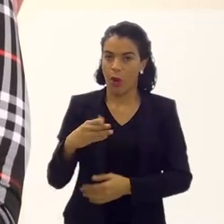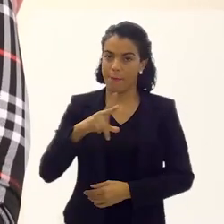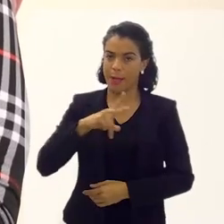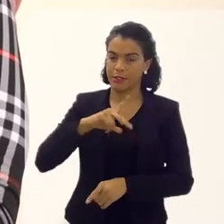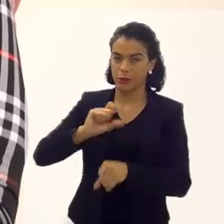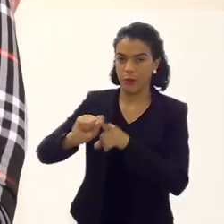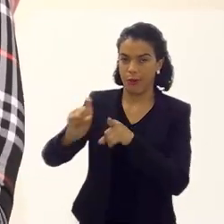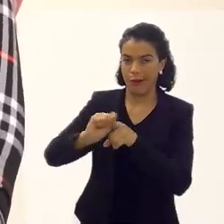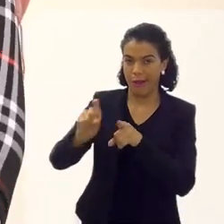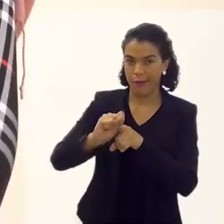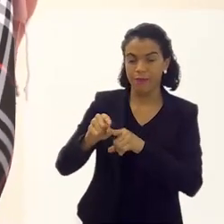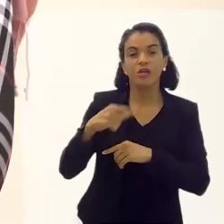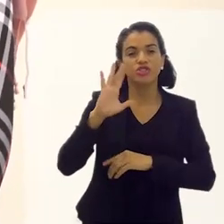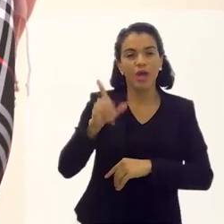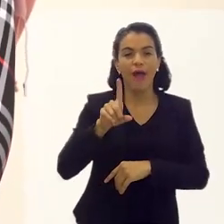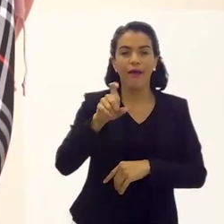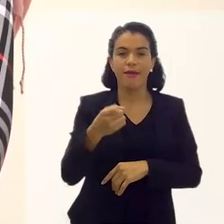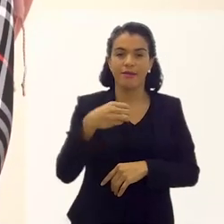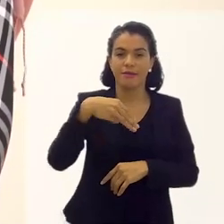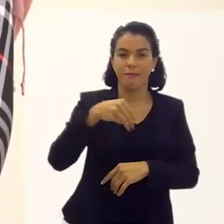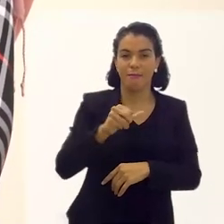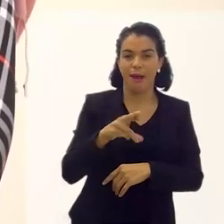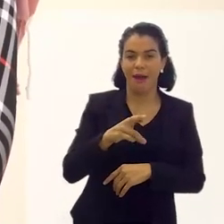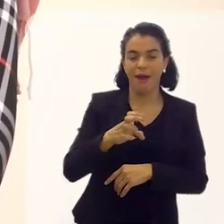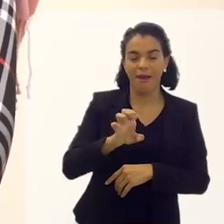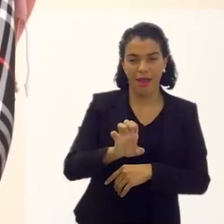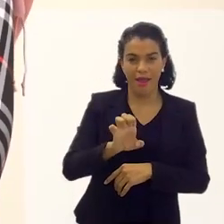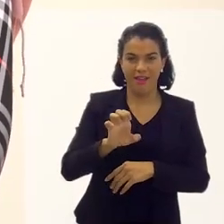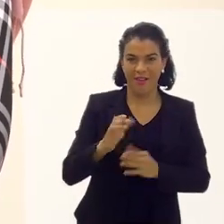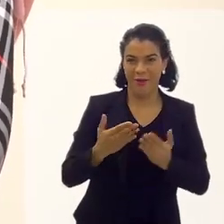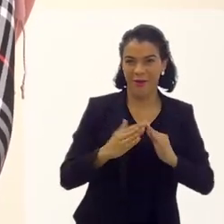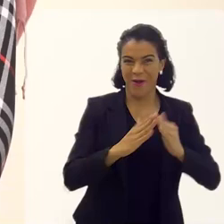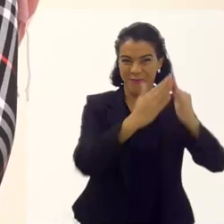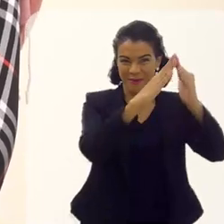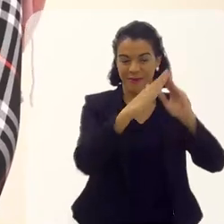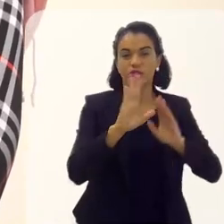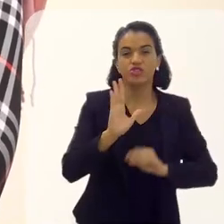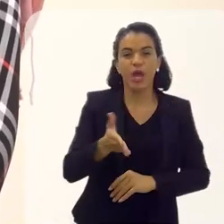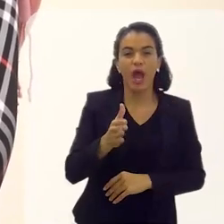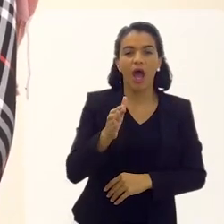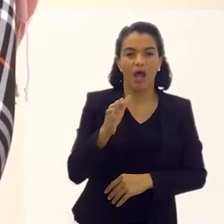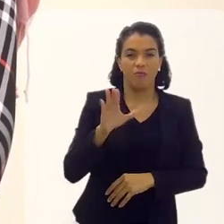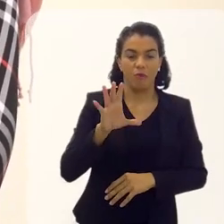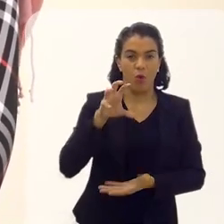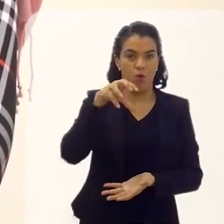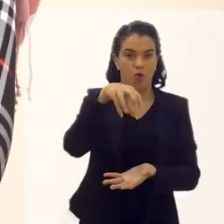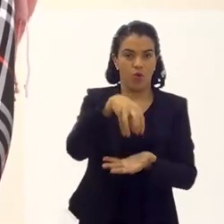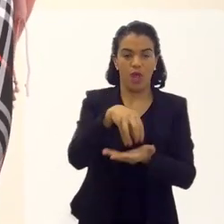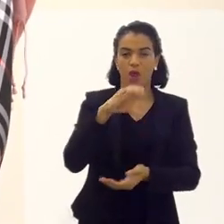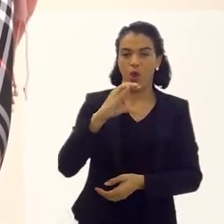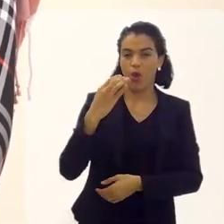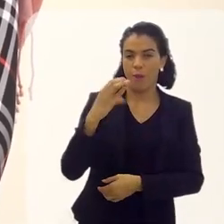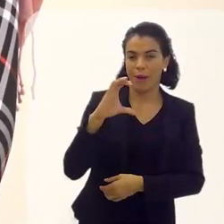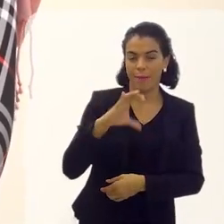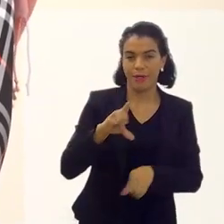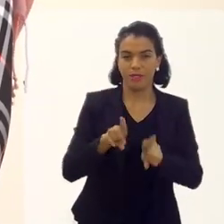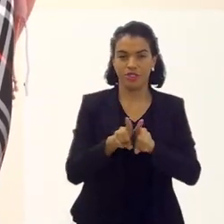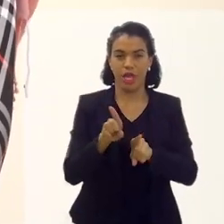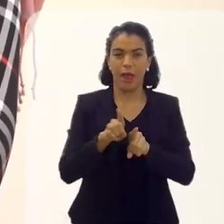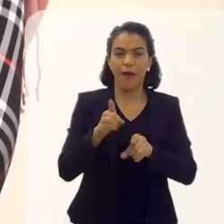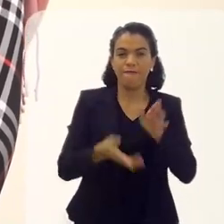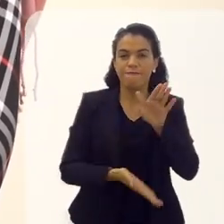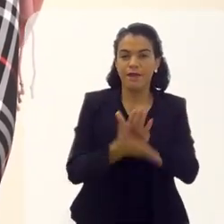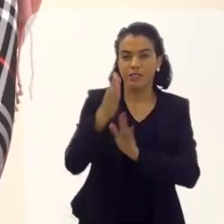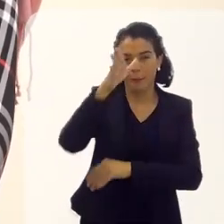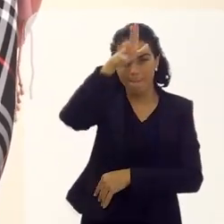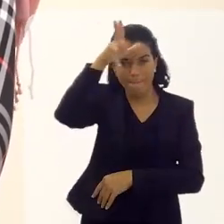eu fiz na Maré, eu fiz as lonas culturais, eu fiz o Forte Copacabana, biblioteca pública, fiz em Manaus,